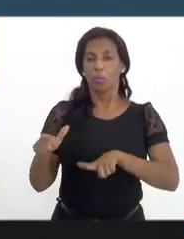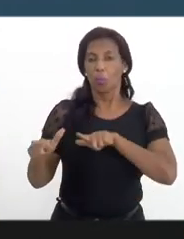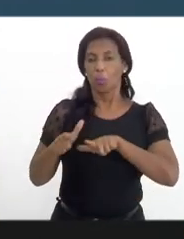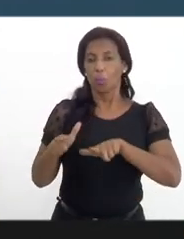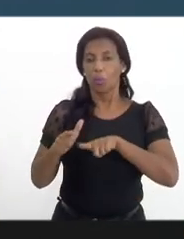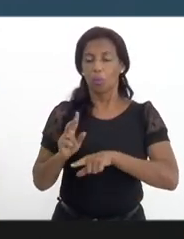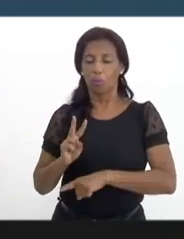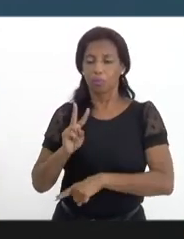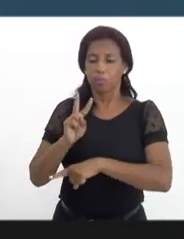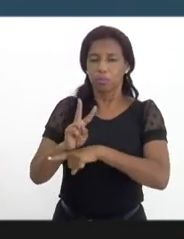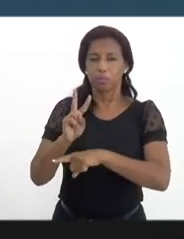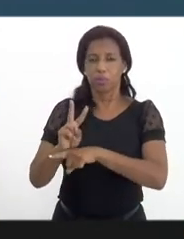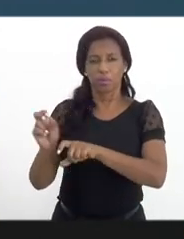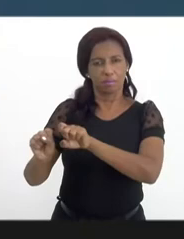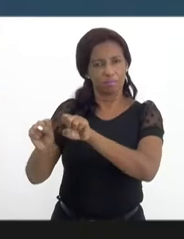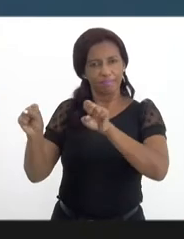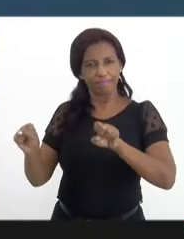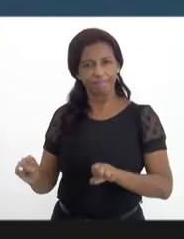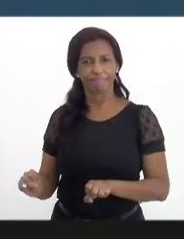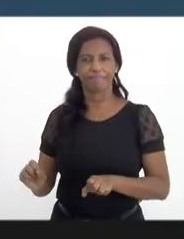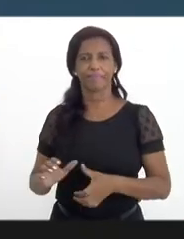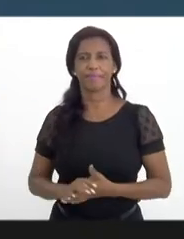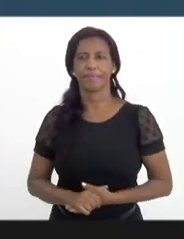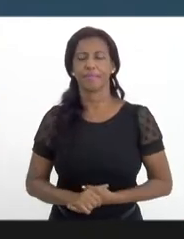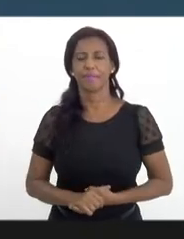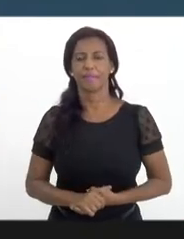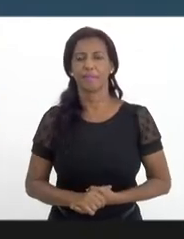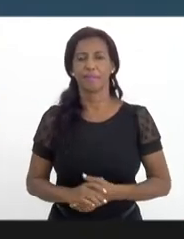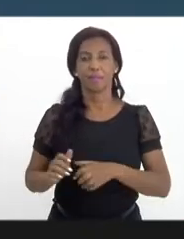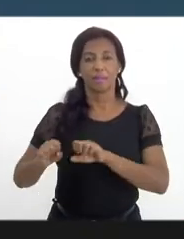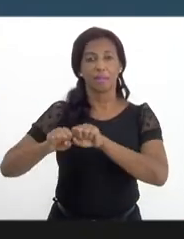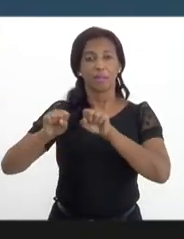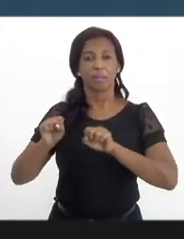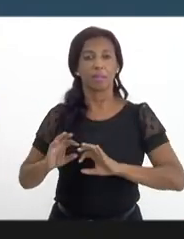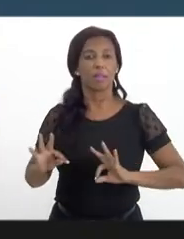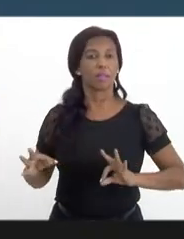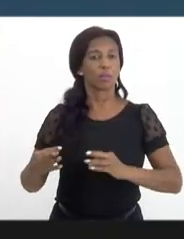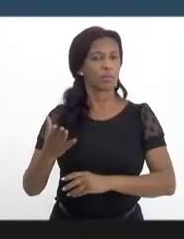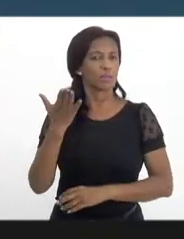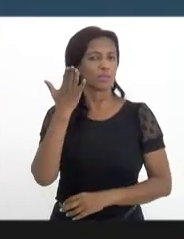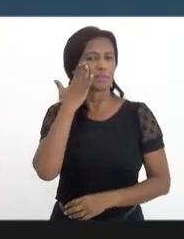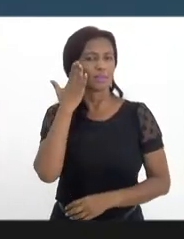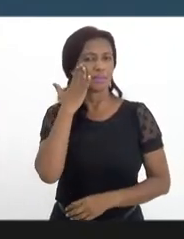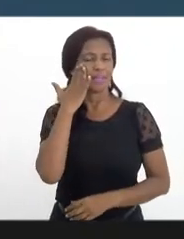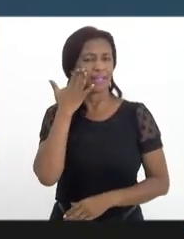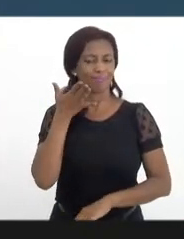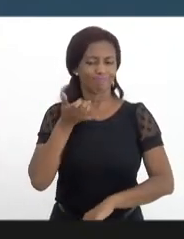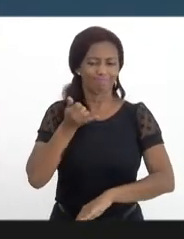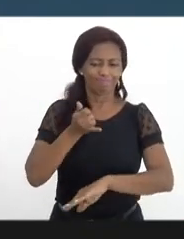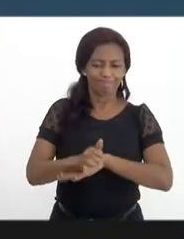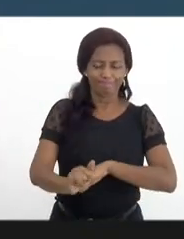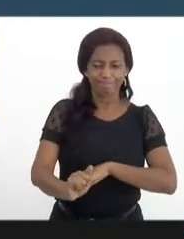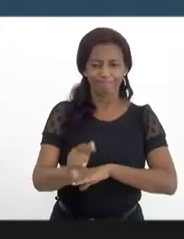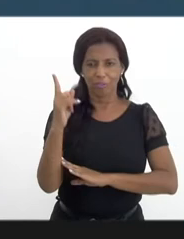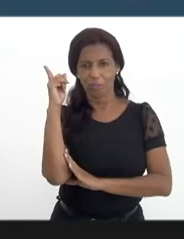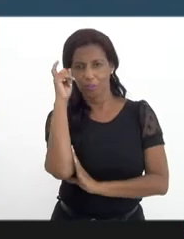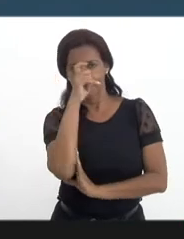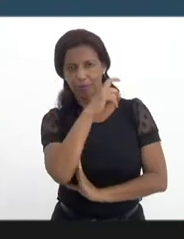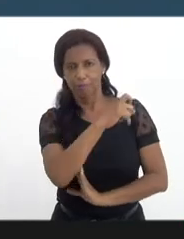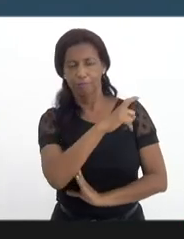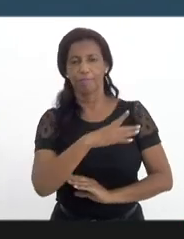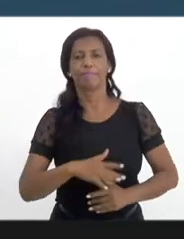desse sistema aí. O sistema, todos sabem que tem suas falhas, as suas dificuldades,